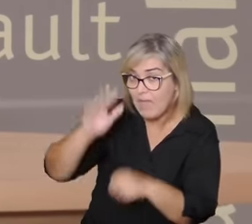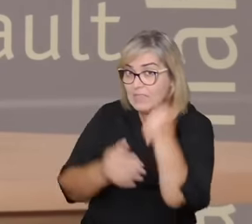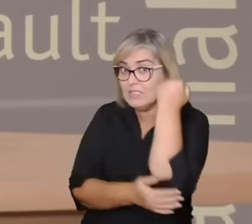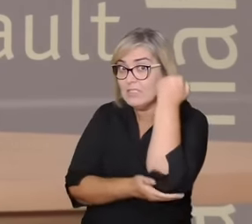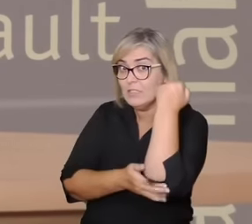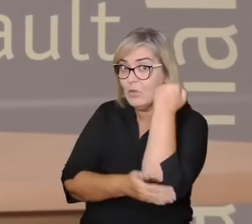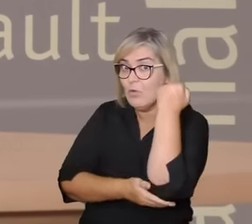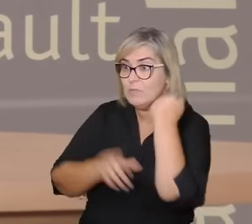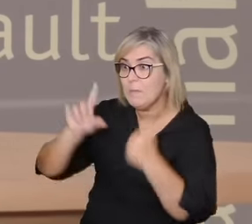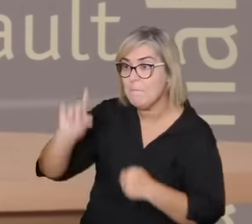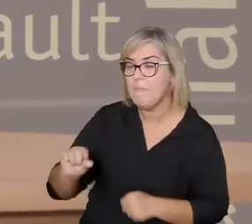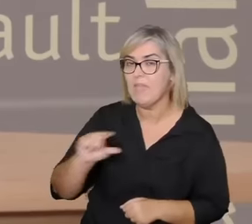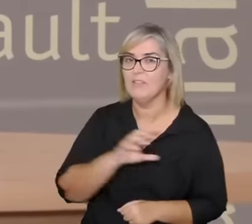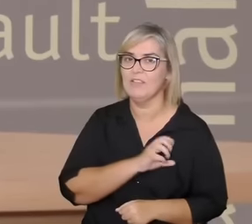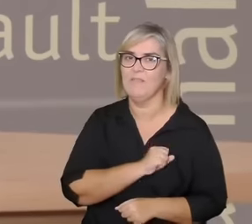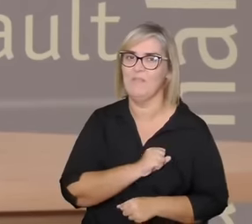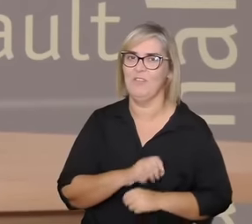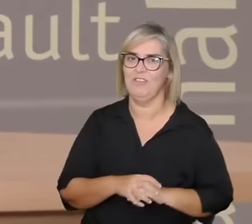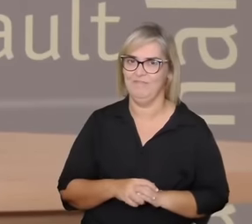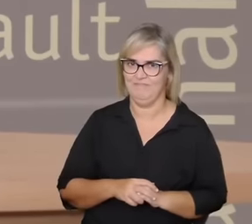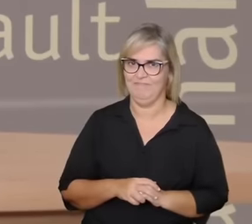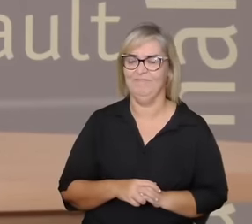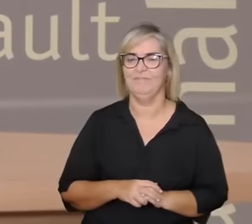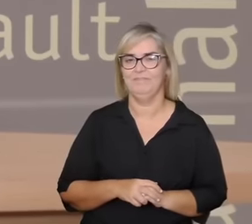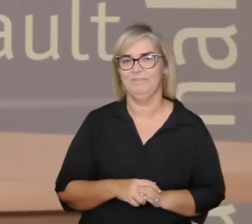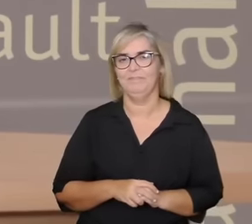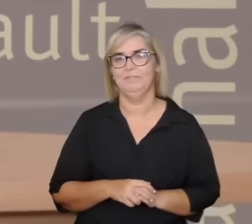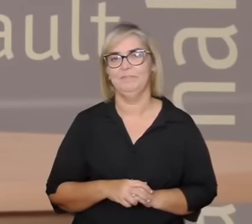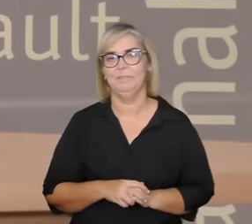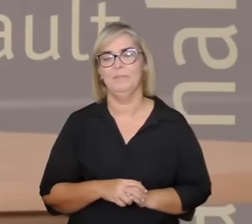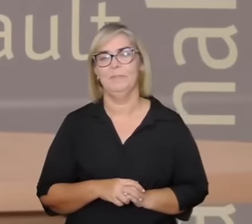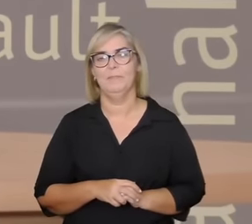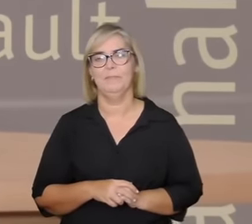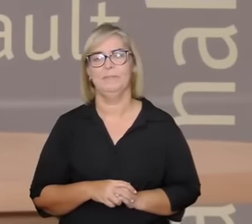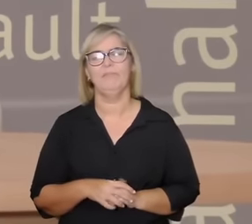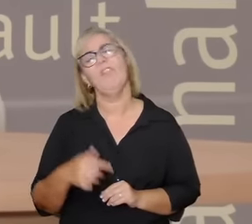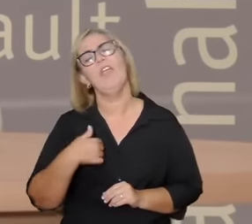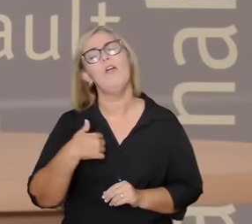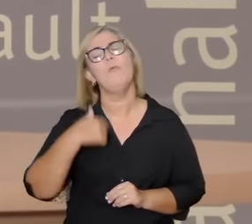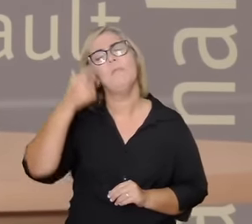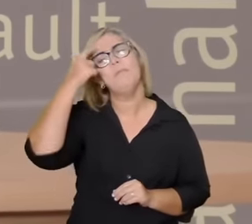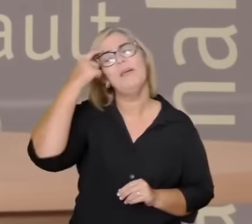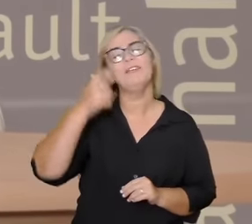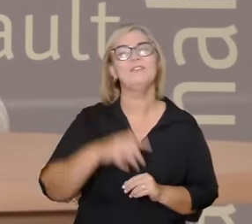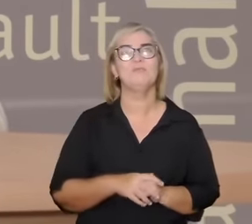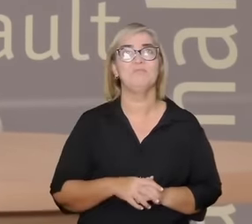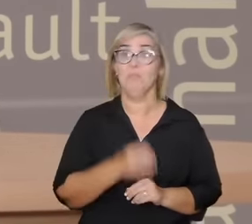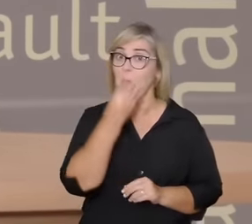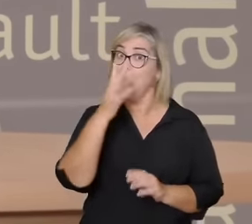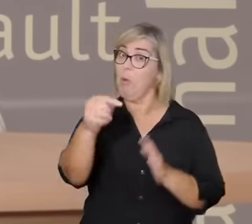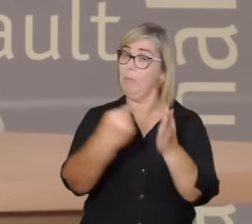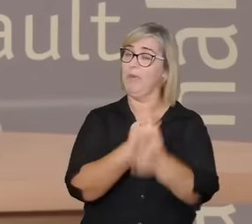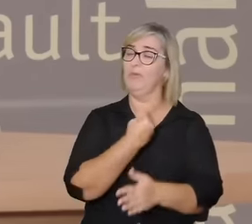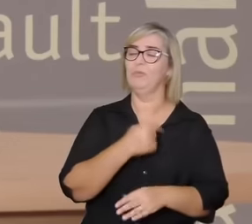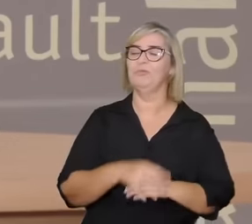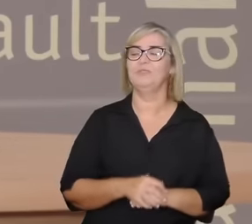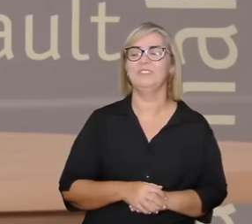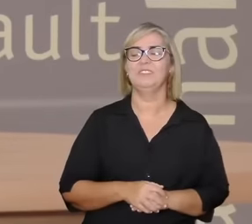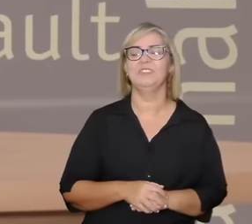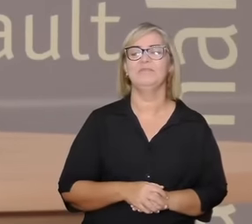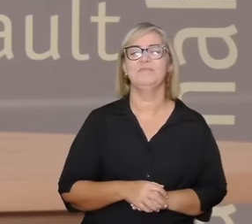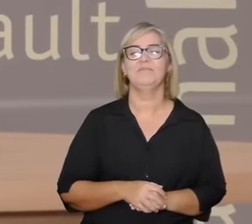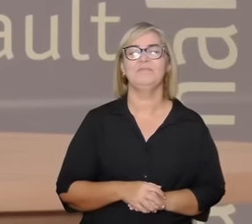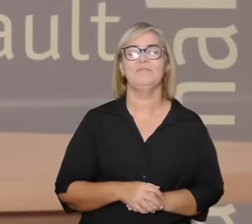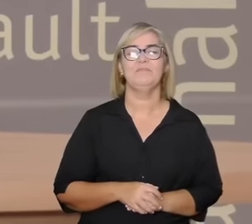o amor e não o contrário então eu fico pensando boa pergunta do Christian Dunk obrigado por essa